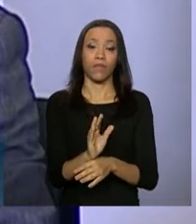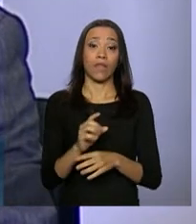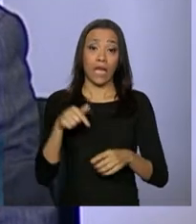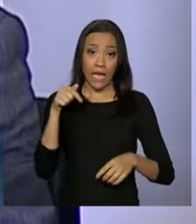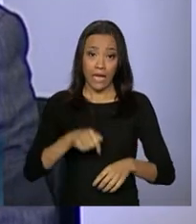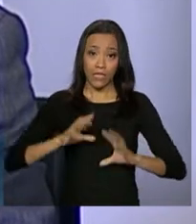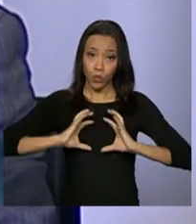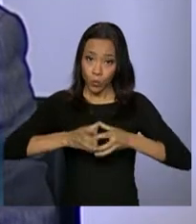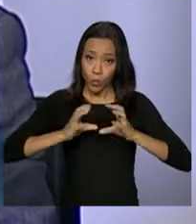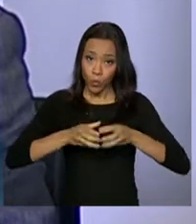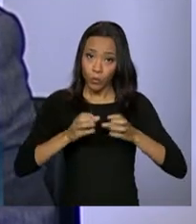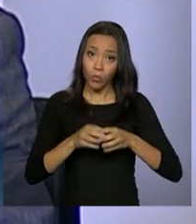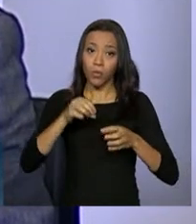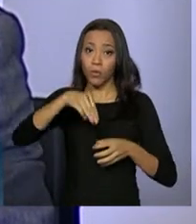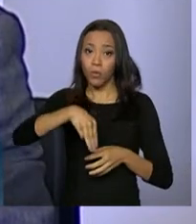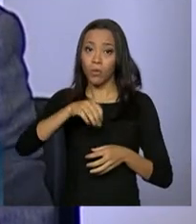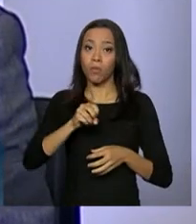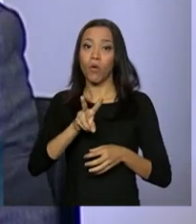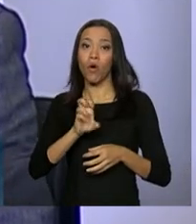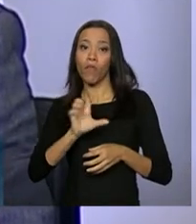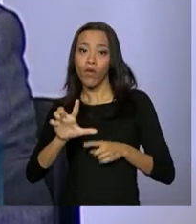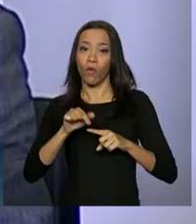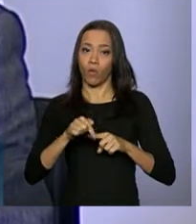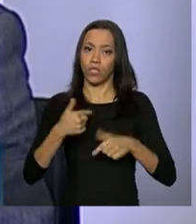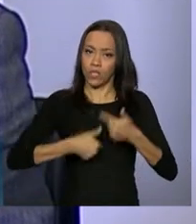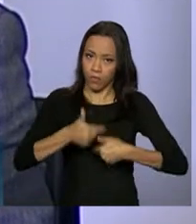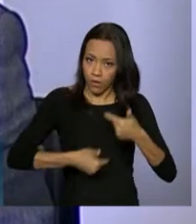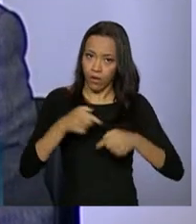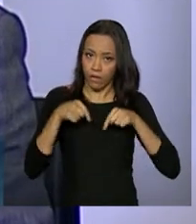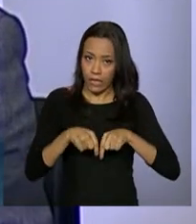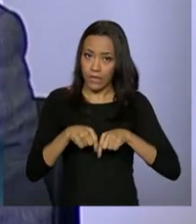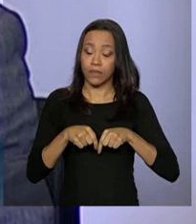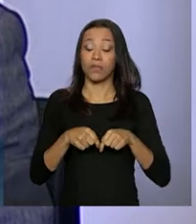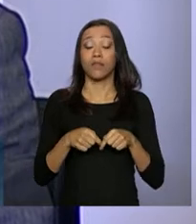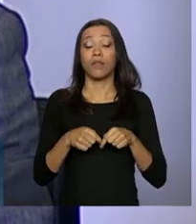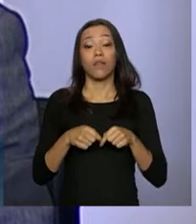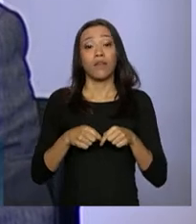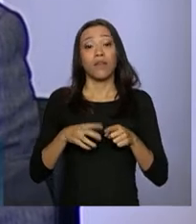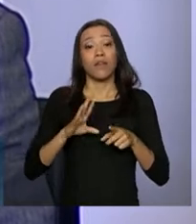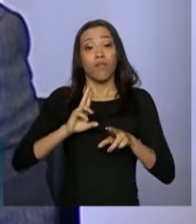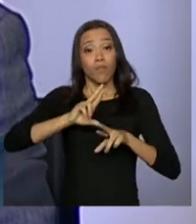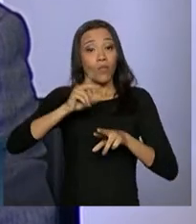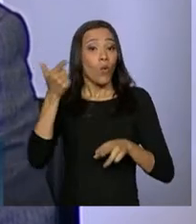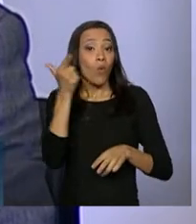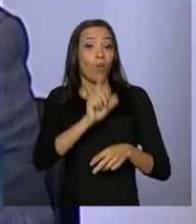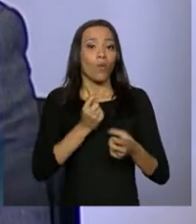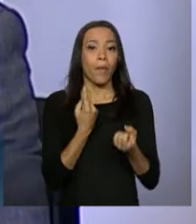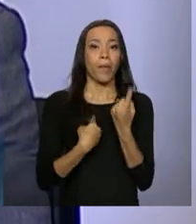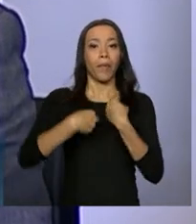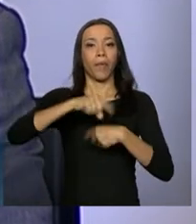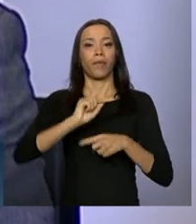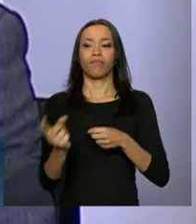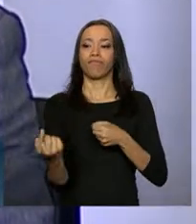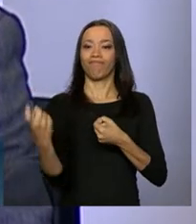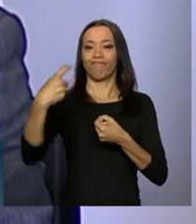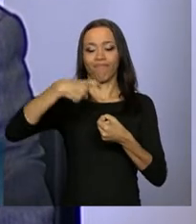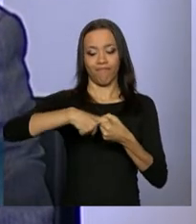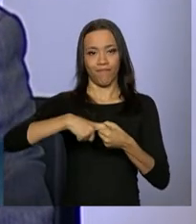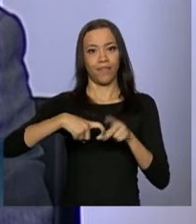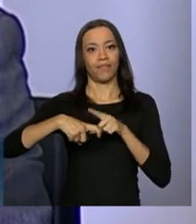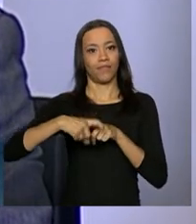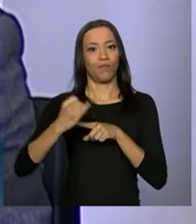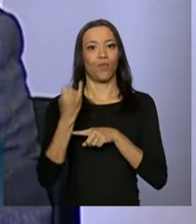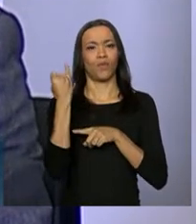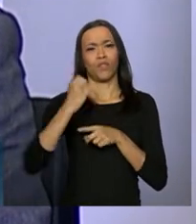Móvel também só teve êxito graças a uma parceria muito importante entre